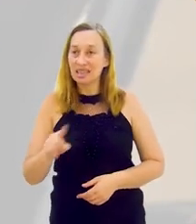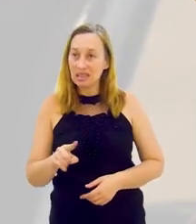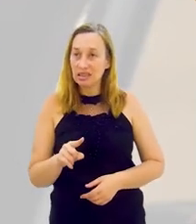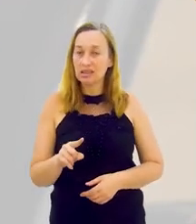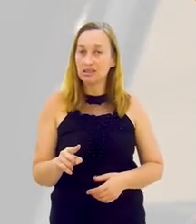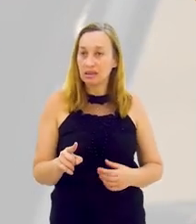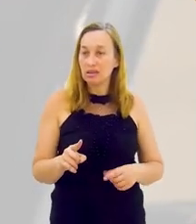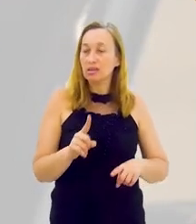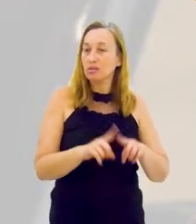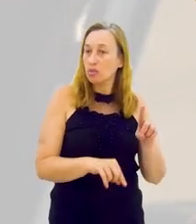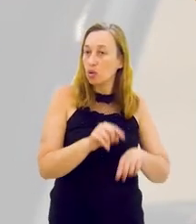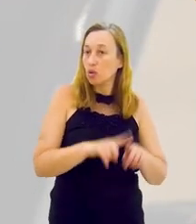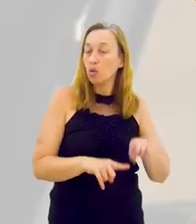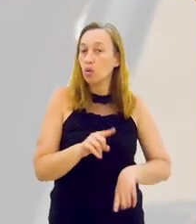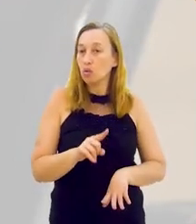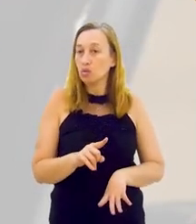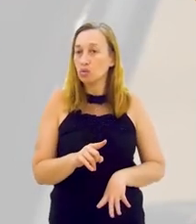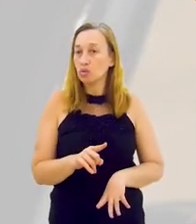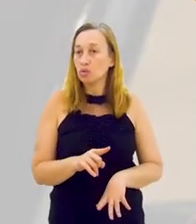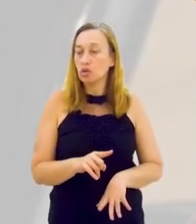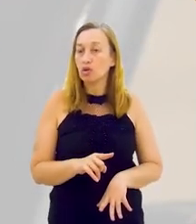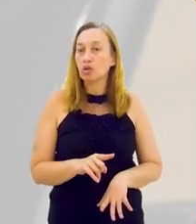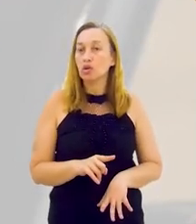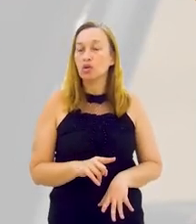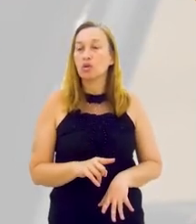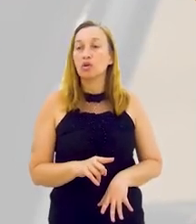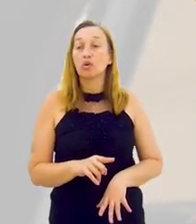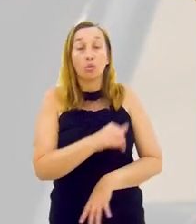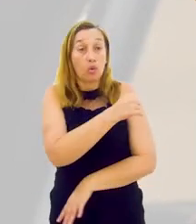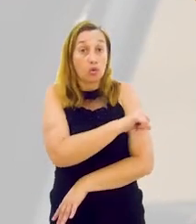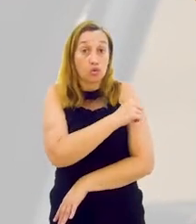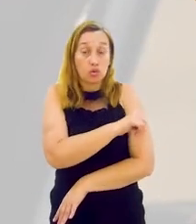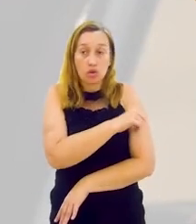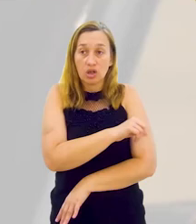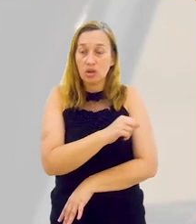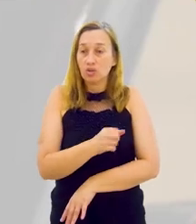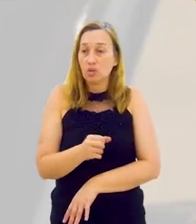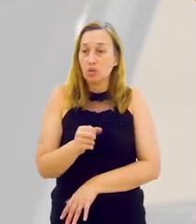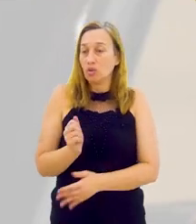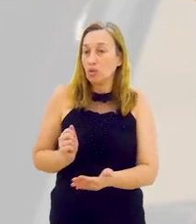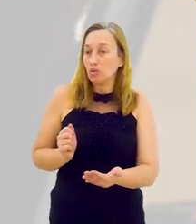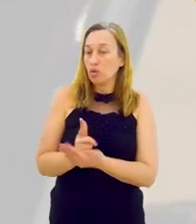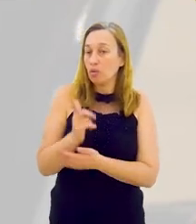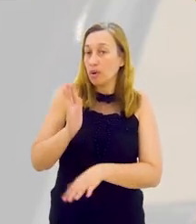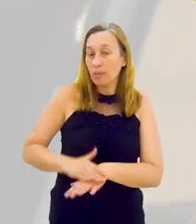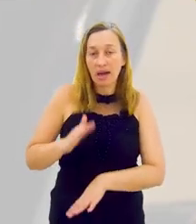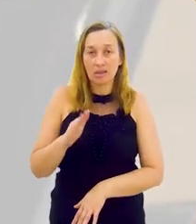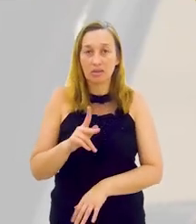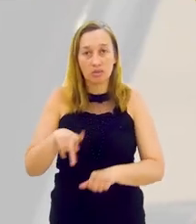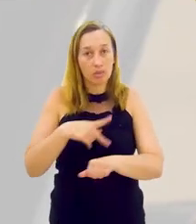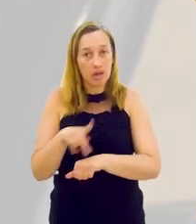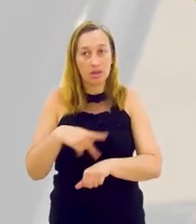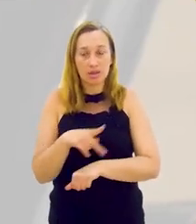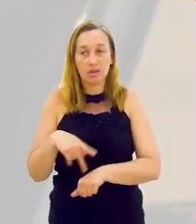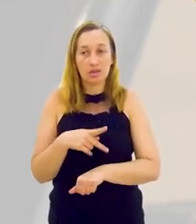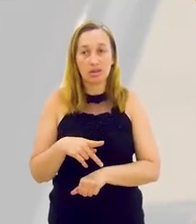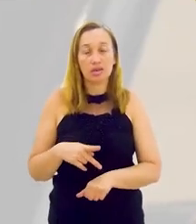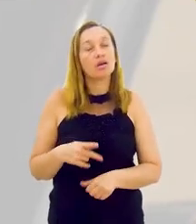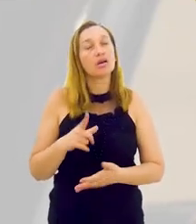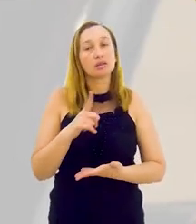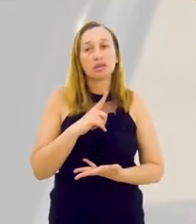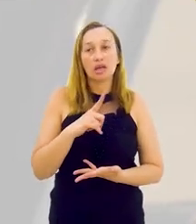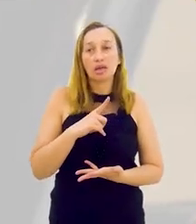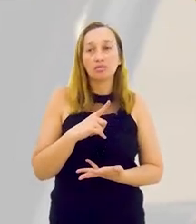e insumo do produto. Quer dizer, como eu, com que eu sou um mercado consumidor, o Rio de Janeiro é o maior consumidor do país. Então,